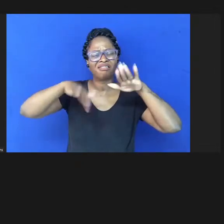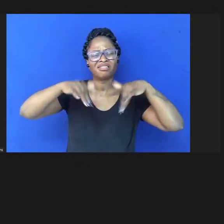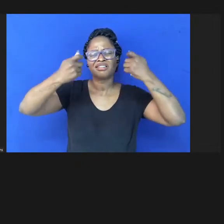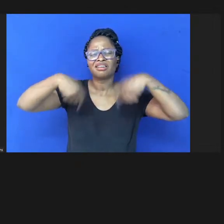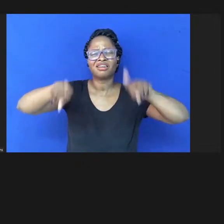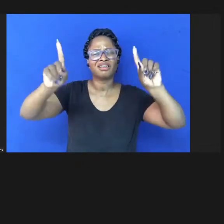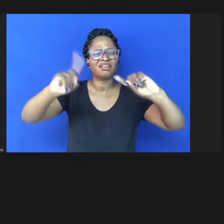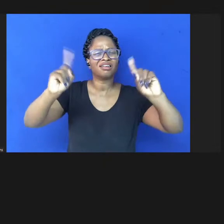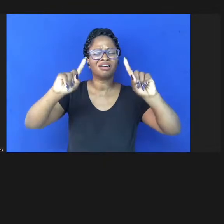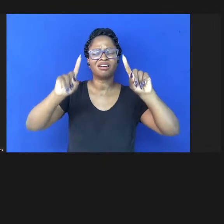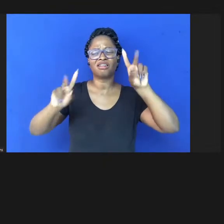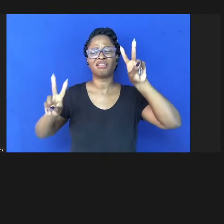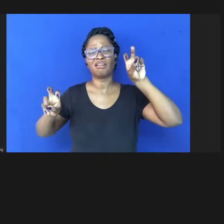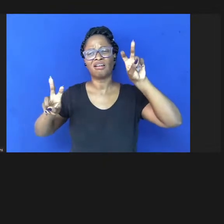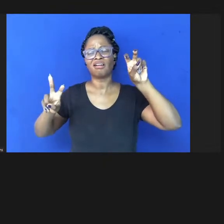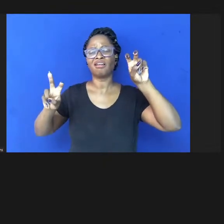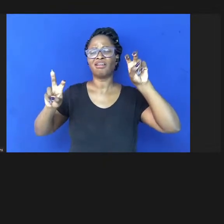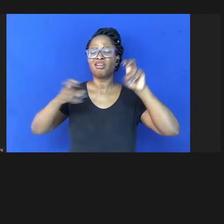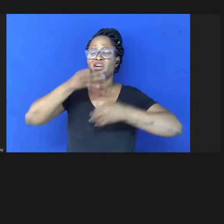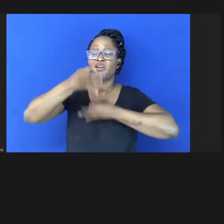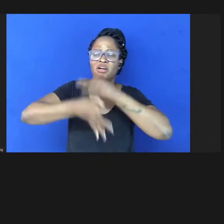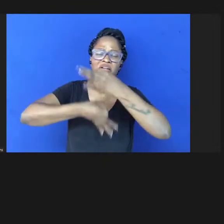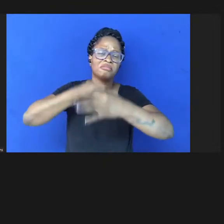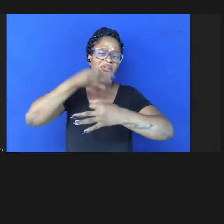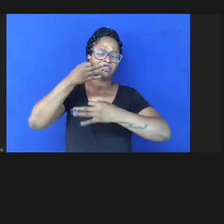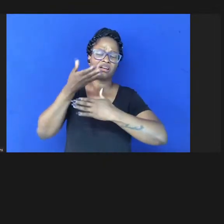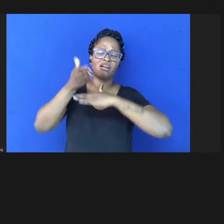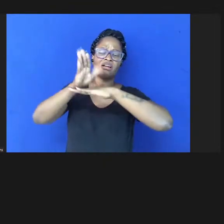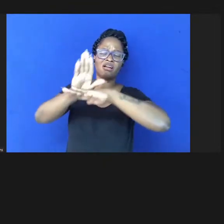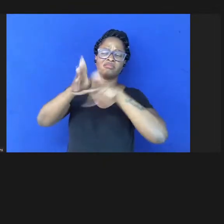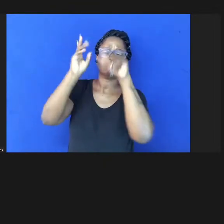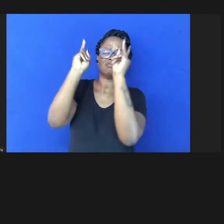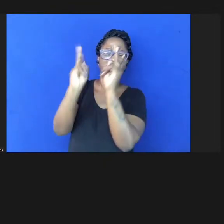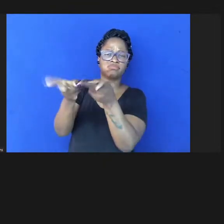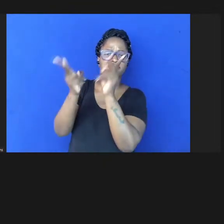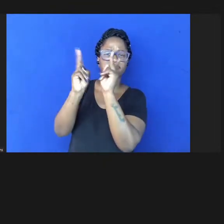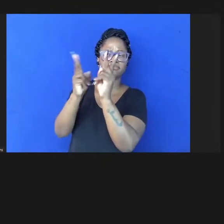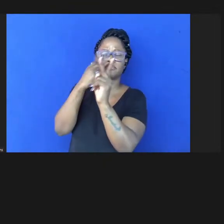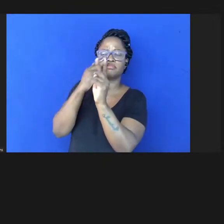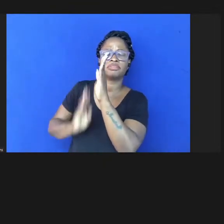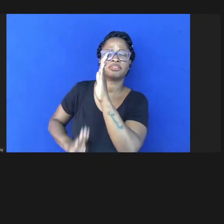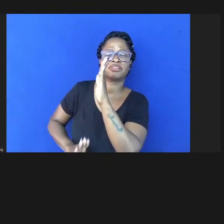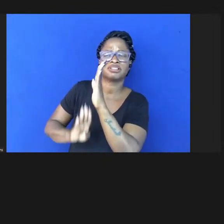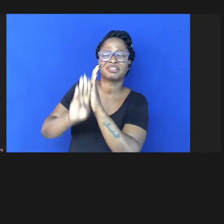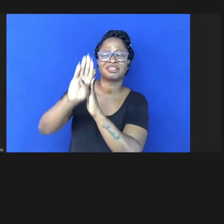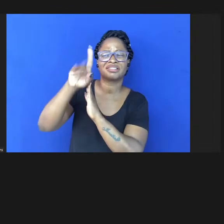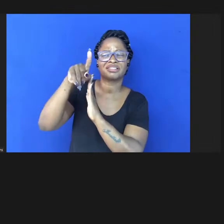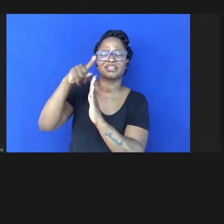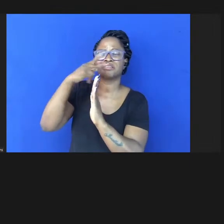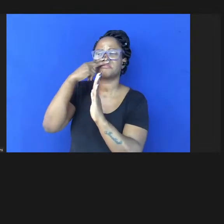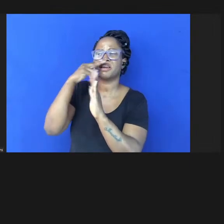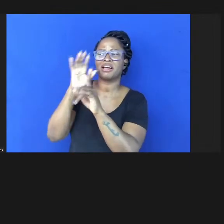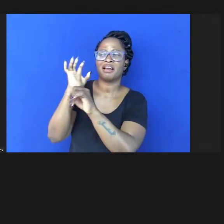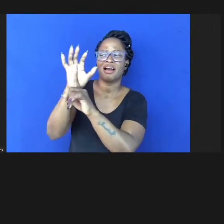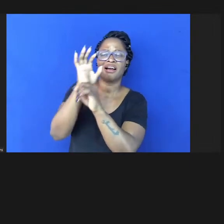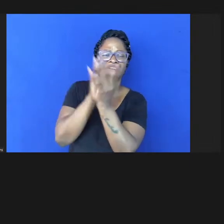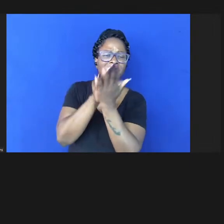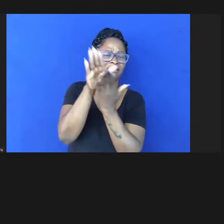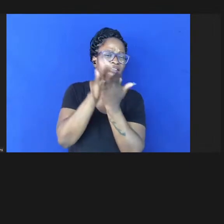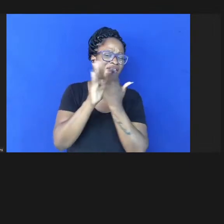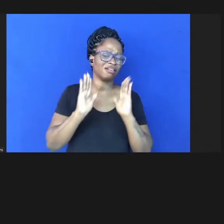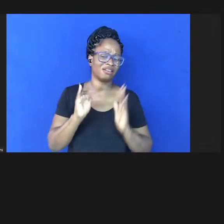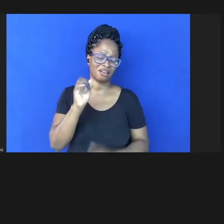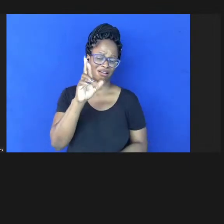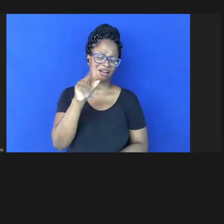citações e comentários que ajudarão a aumentar o fator de impacto da publicação e é claro que